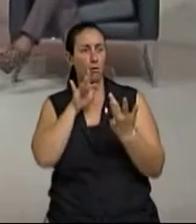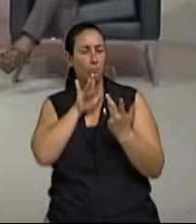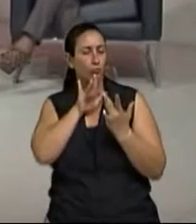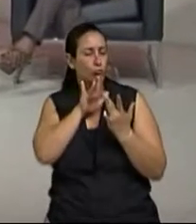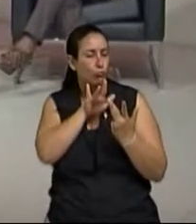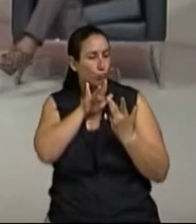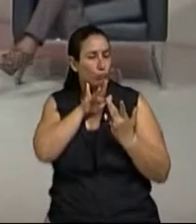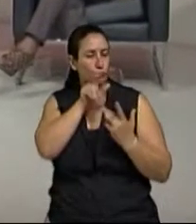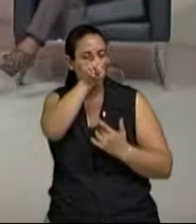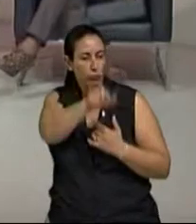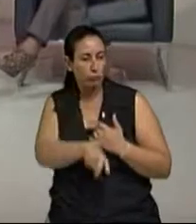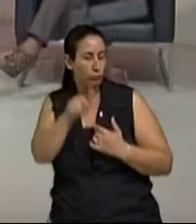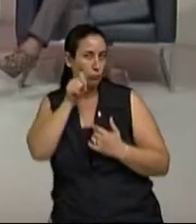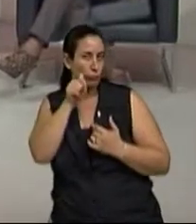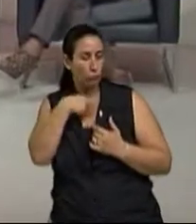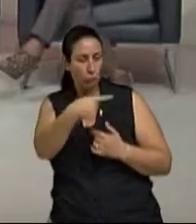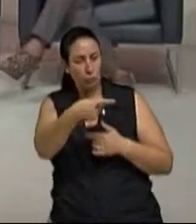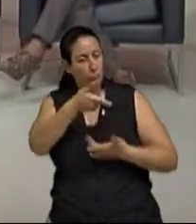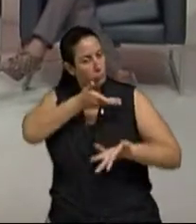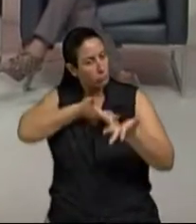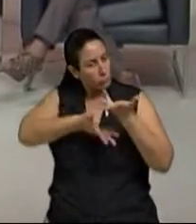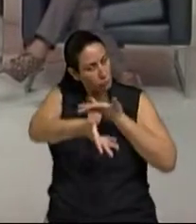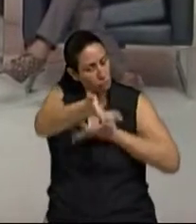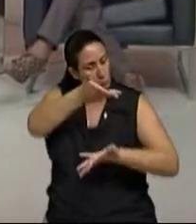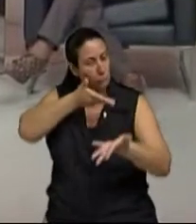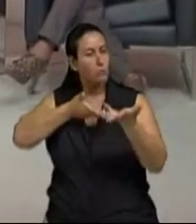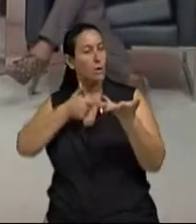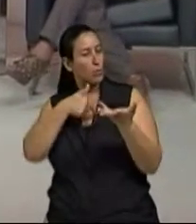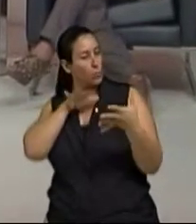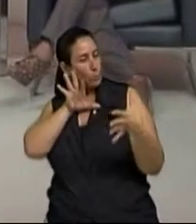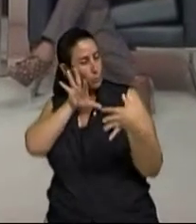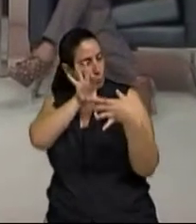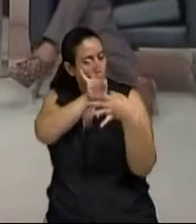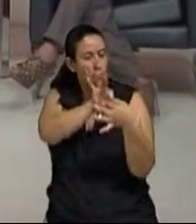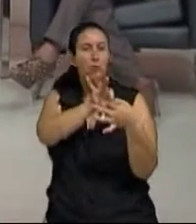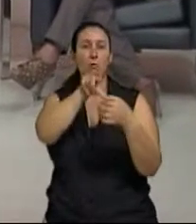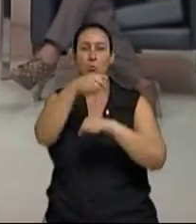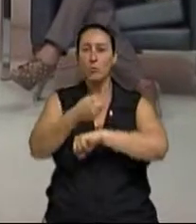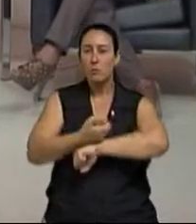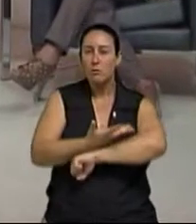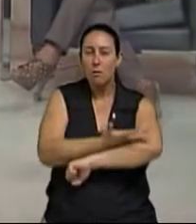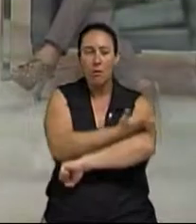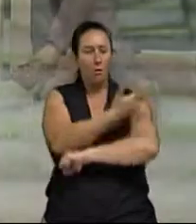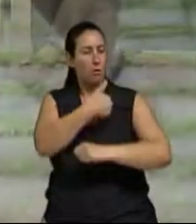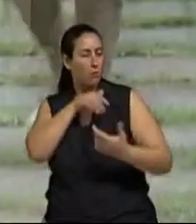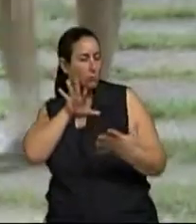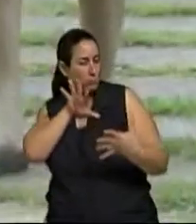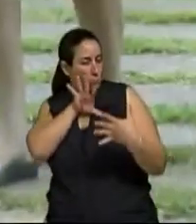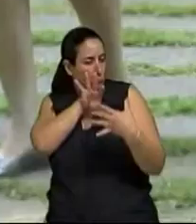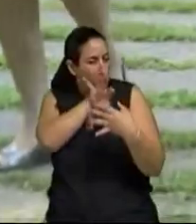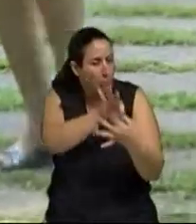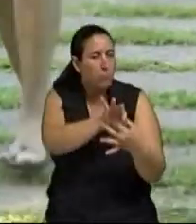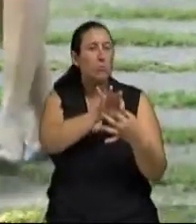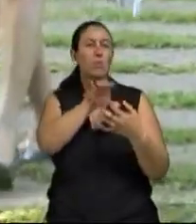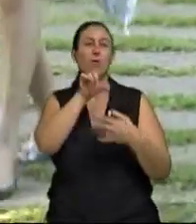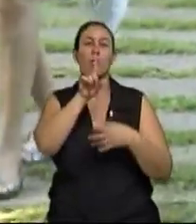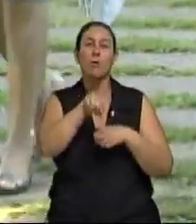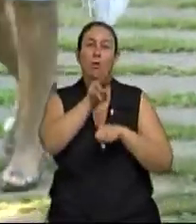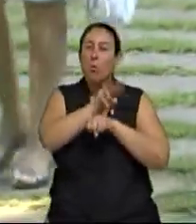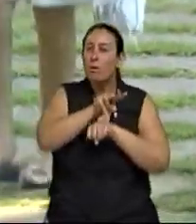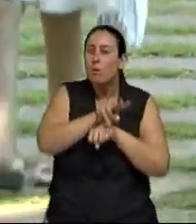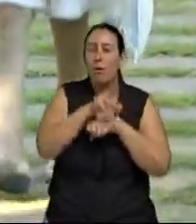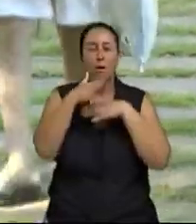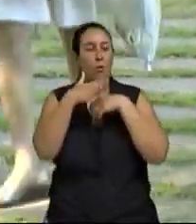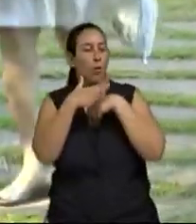uma pessoa que está conectada com as emoções, que também precisa desse cuidado, desse